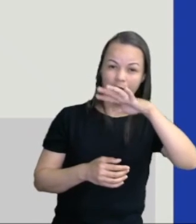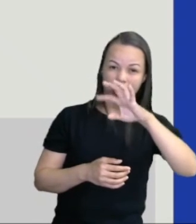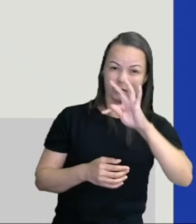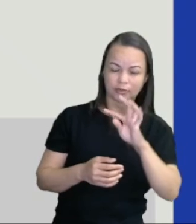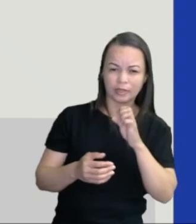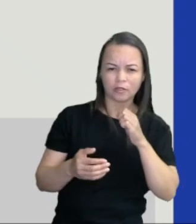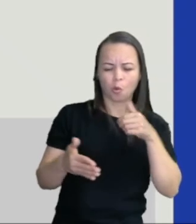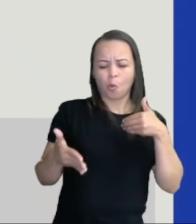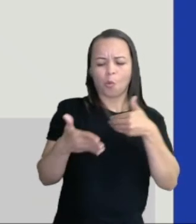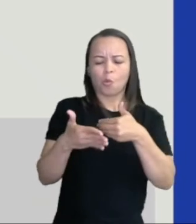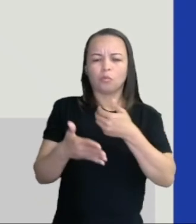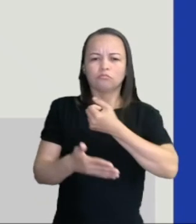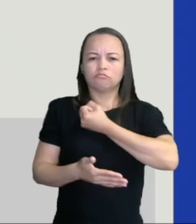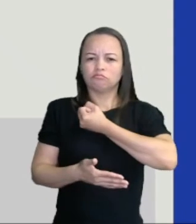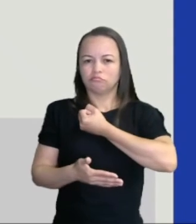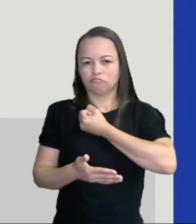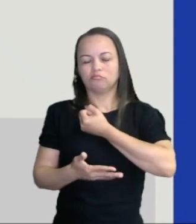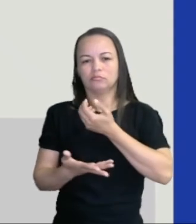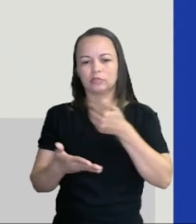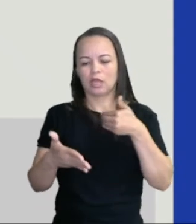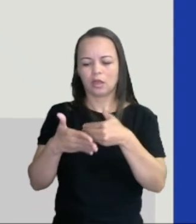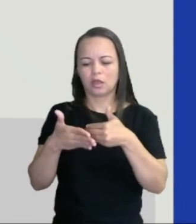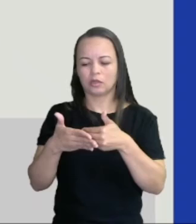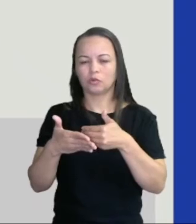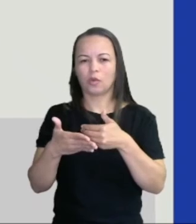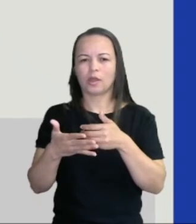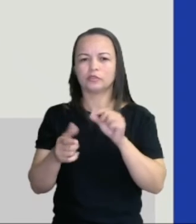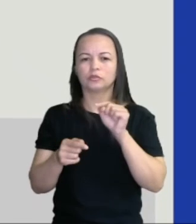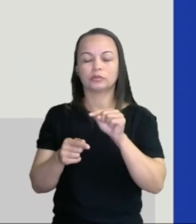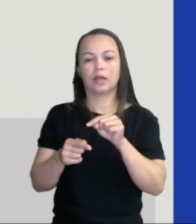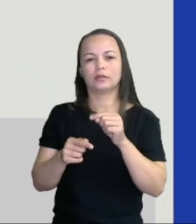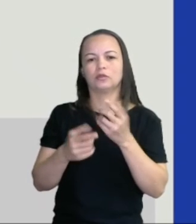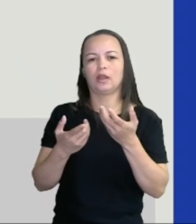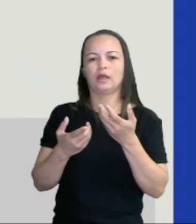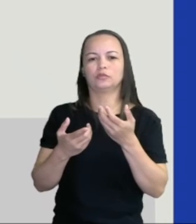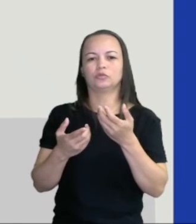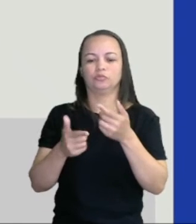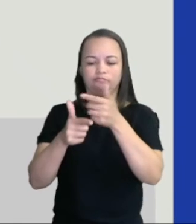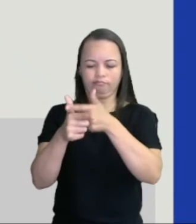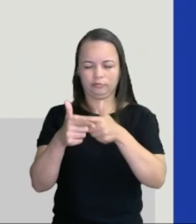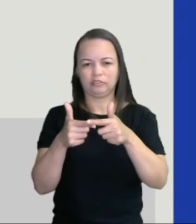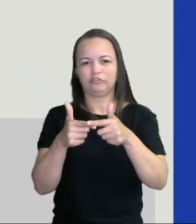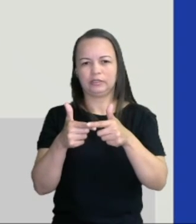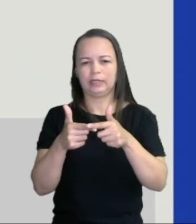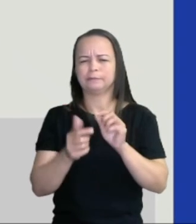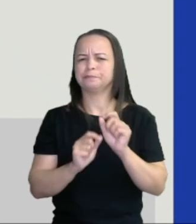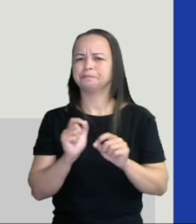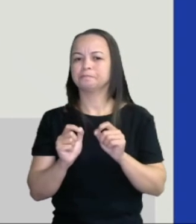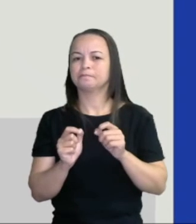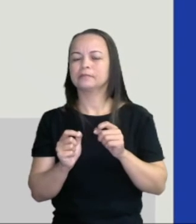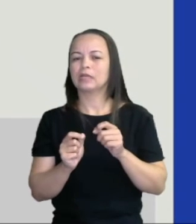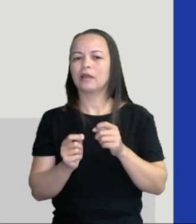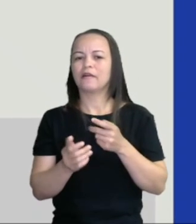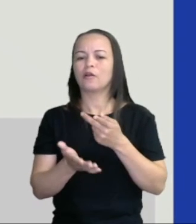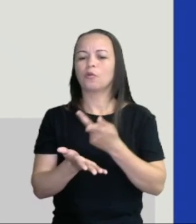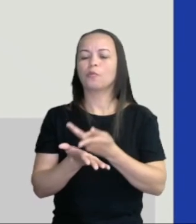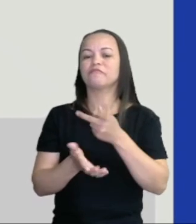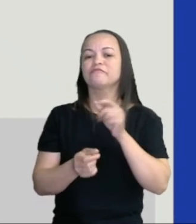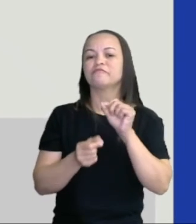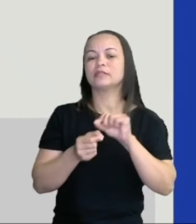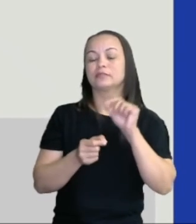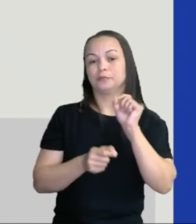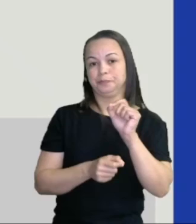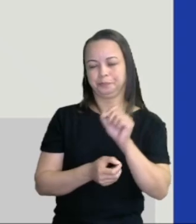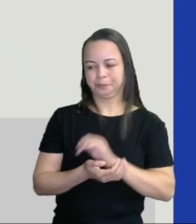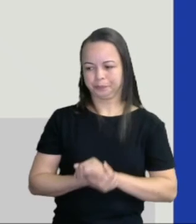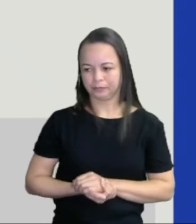aproxima do resultado lá do dividendo, tá? O que é que a gente tem que fazer? Que